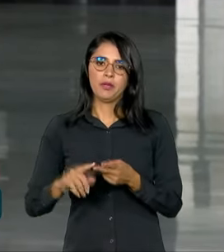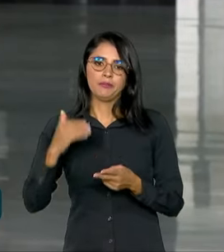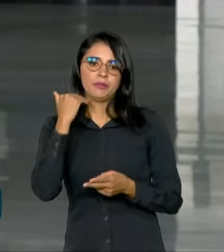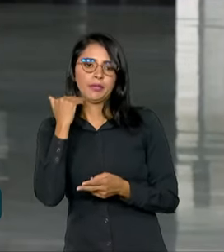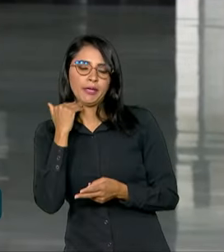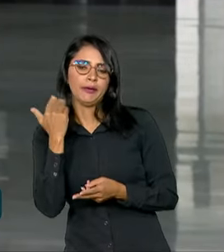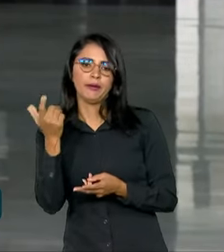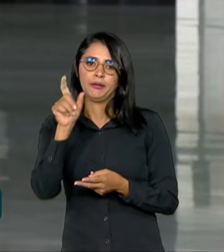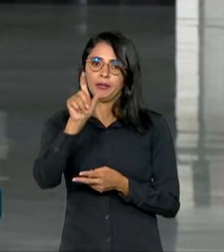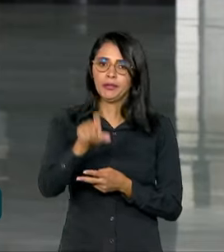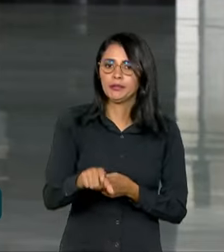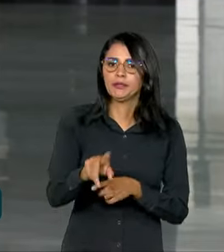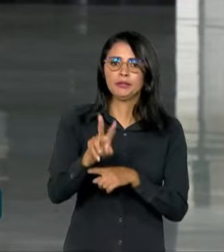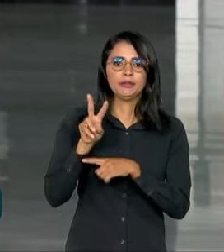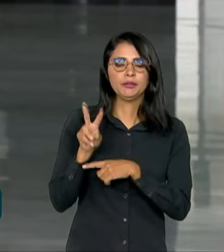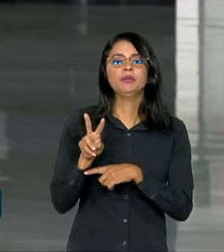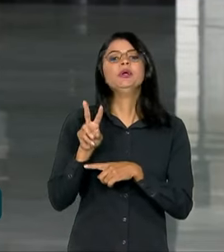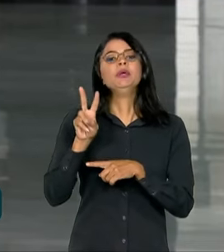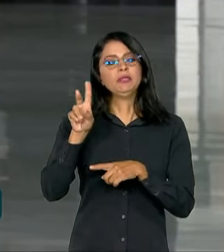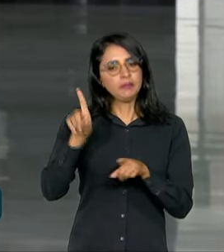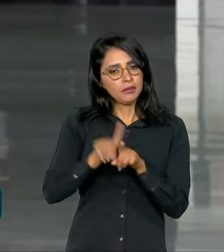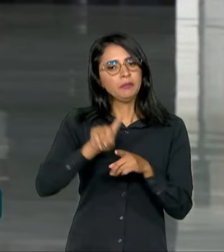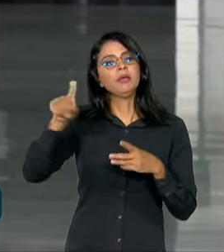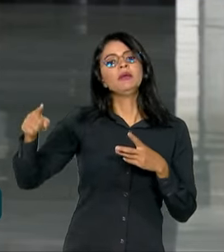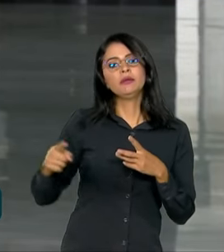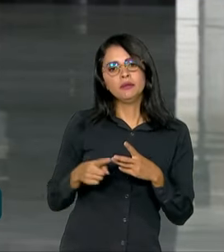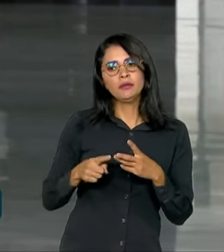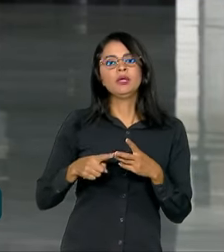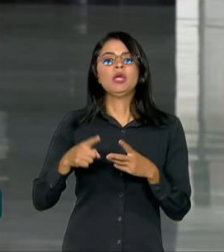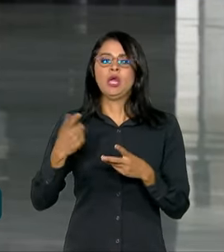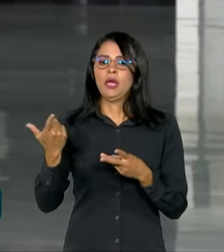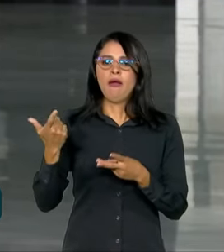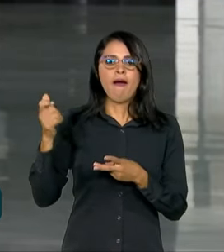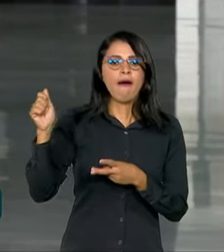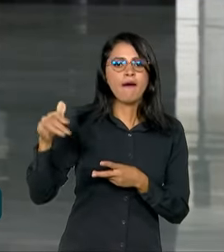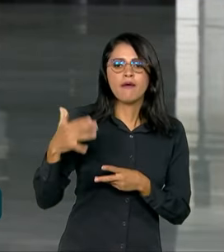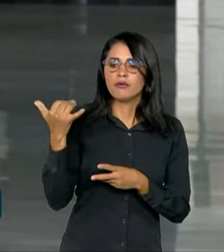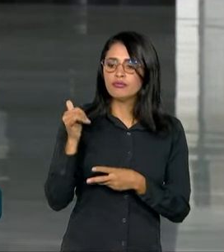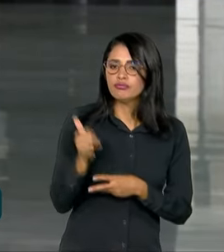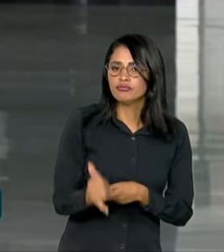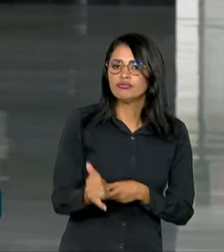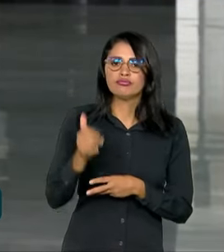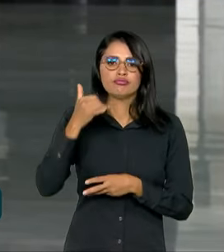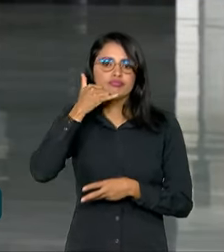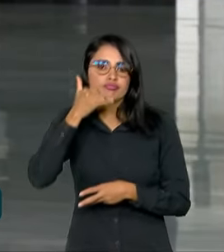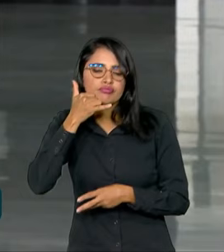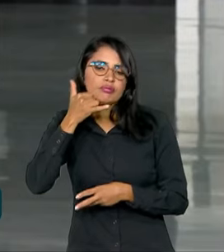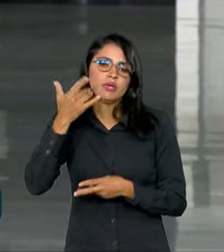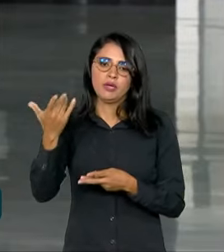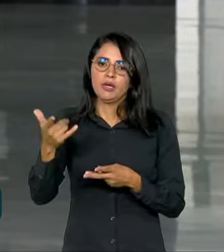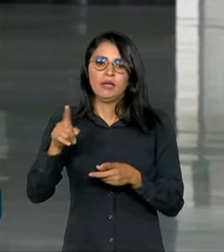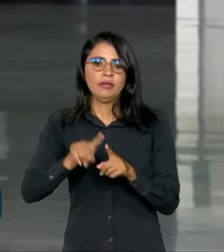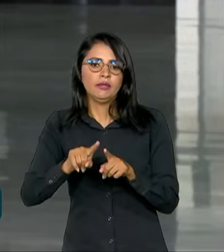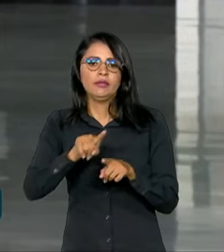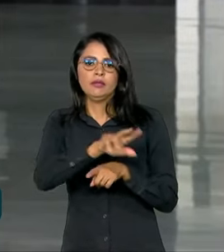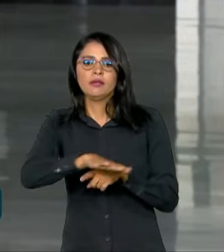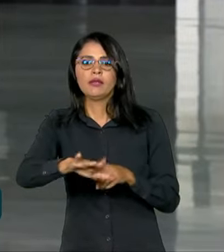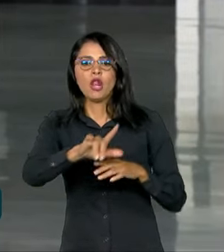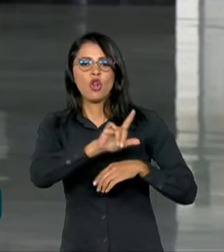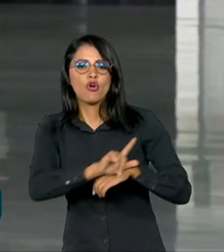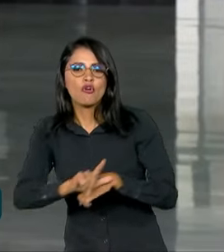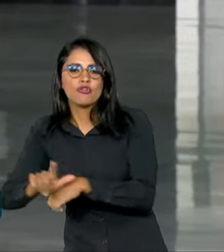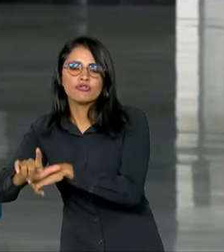como cartão de crédito, também estão incluídas as contas atrasadas de água, luz, telefone e comércio varejista.